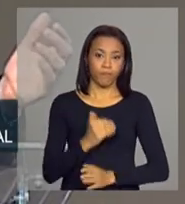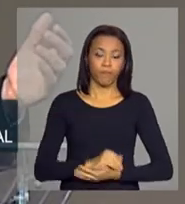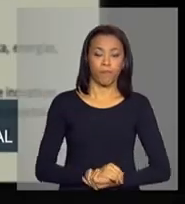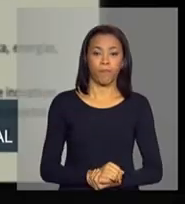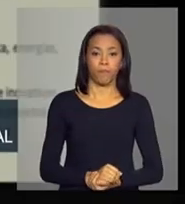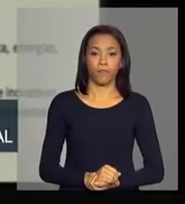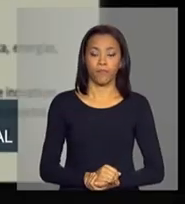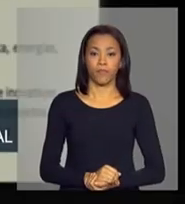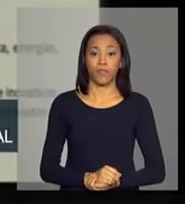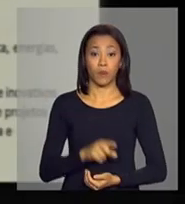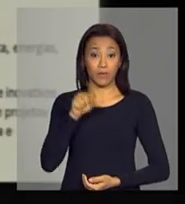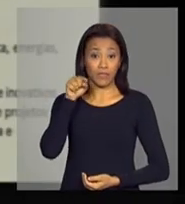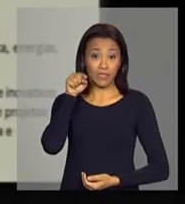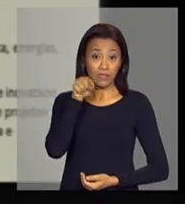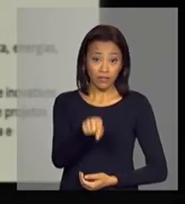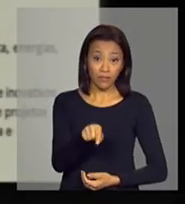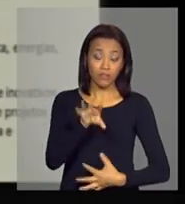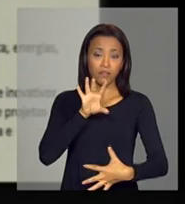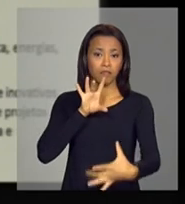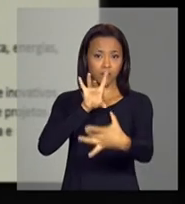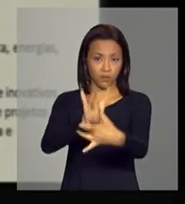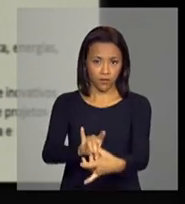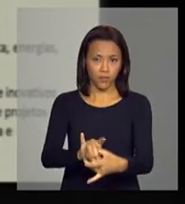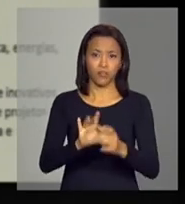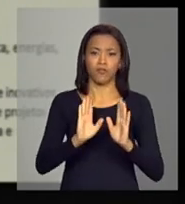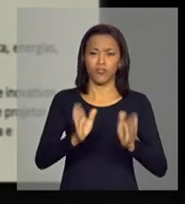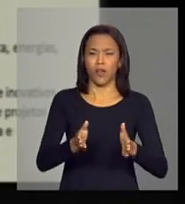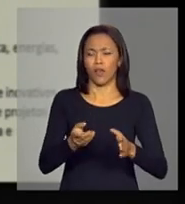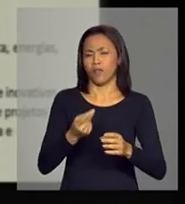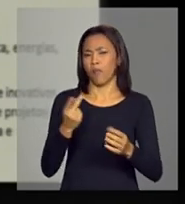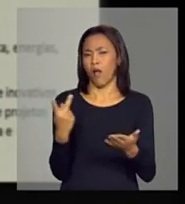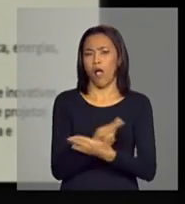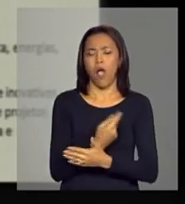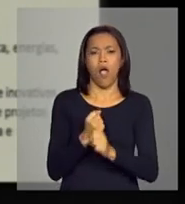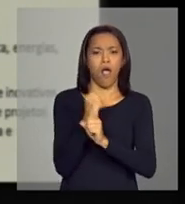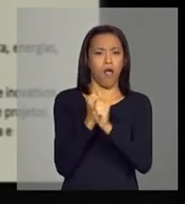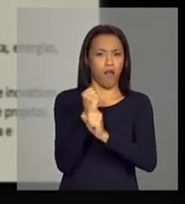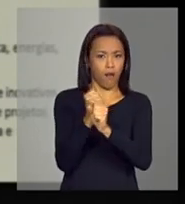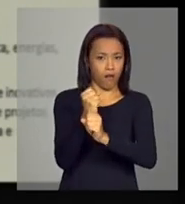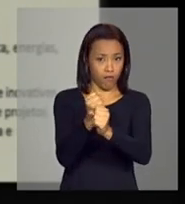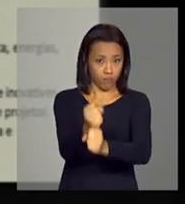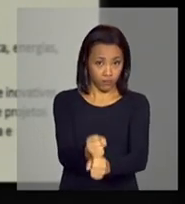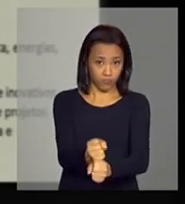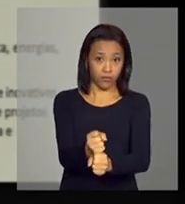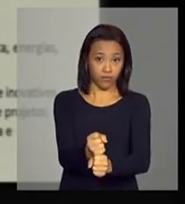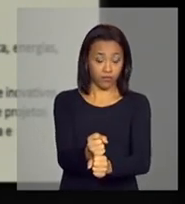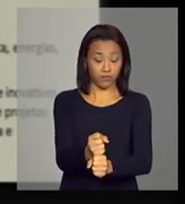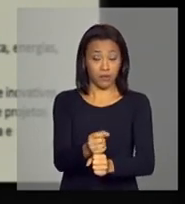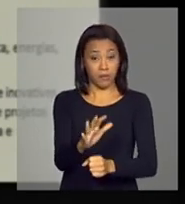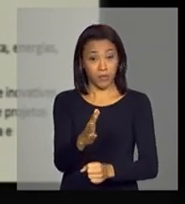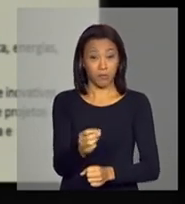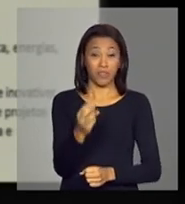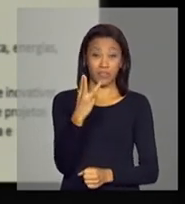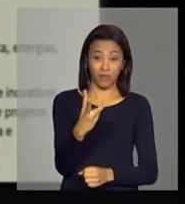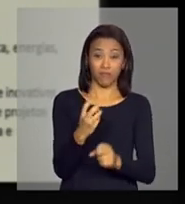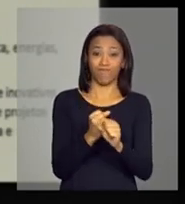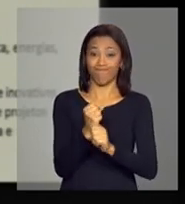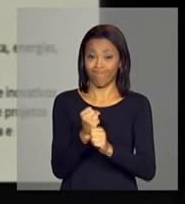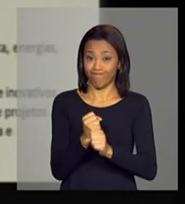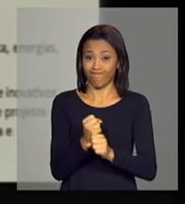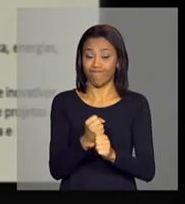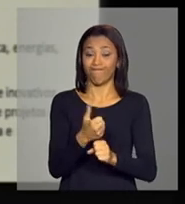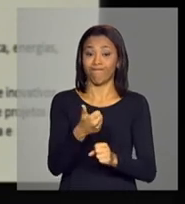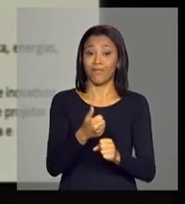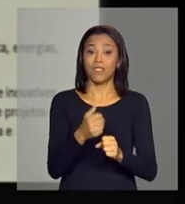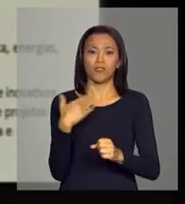Nesse contexto, depois de muitos anos, na verdade, depois de três décadas de